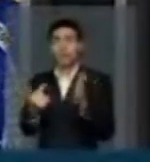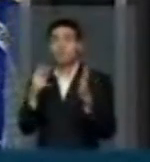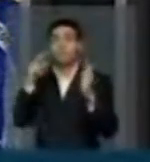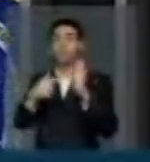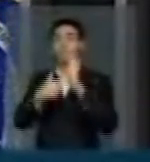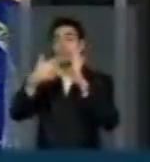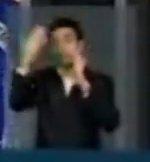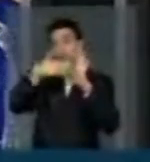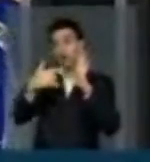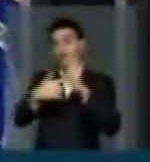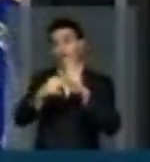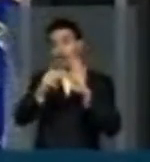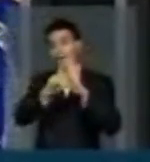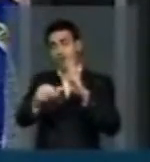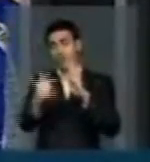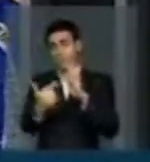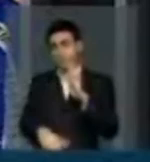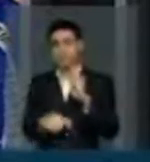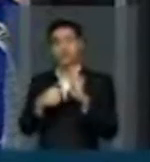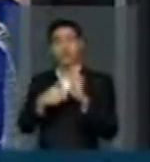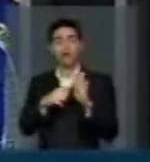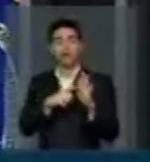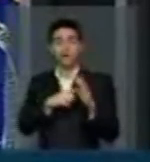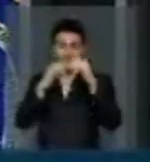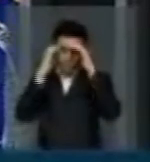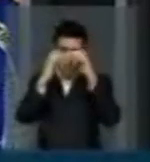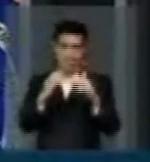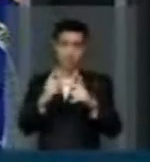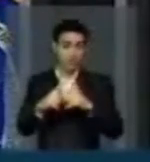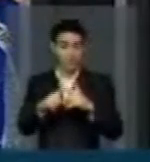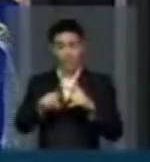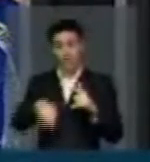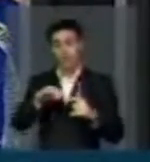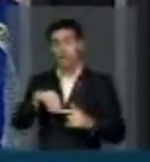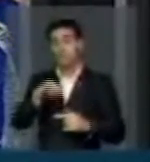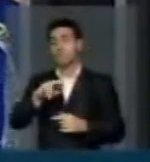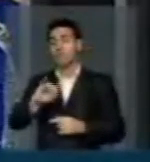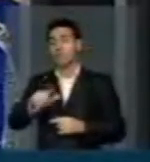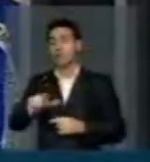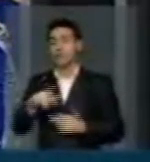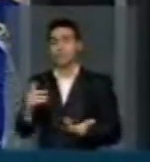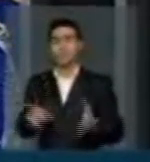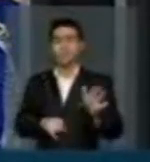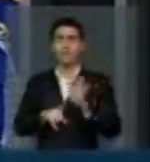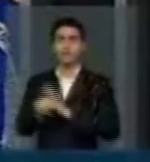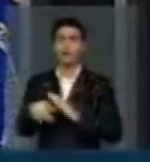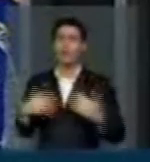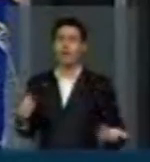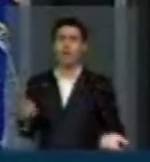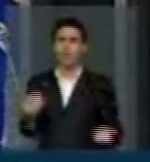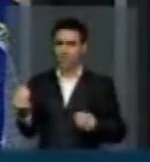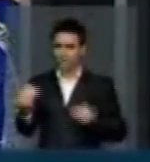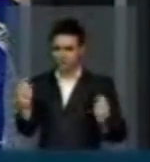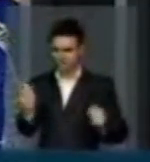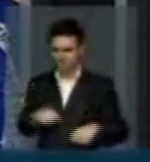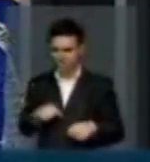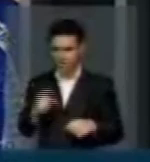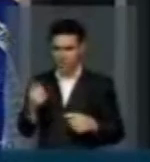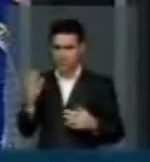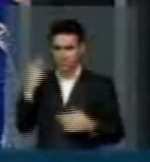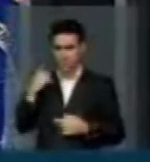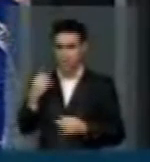que possa estar sendo descumprida e que seria também imoral. Pergunto qual régua foi usada para medir tal moral?